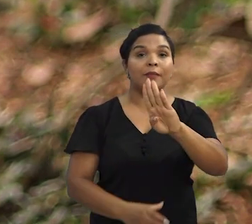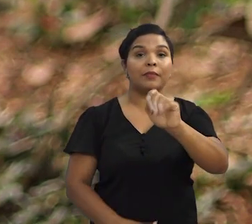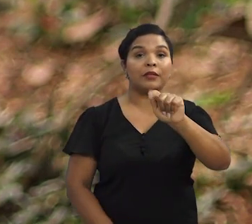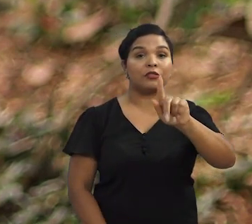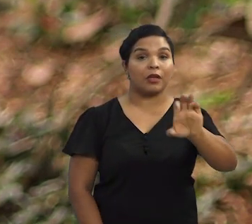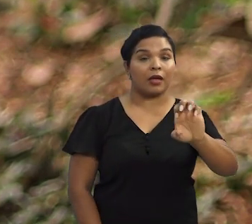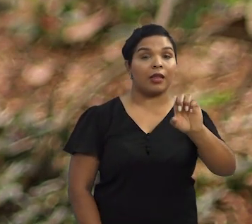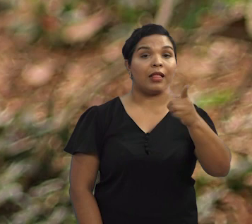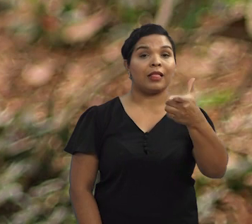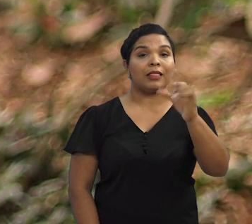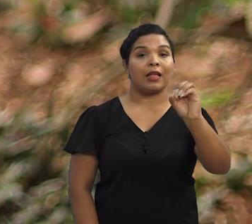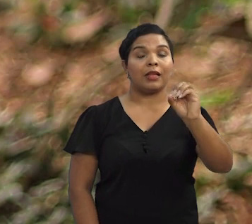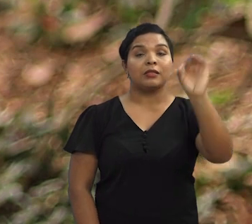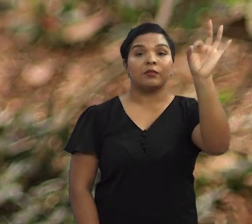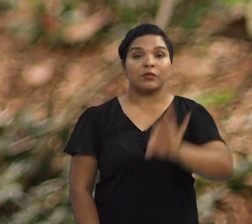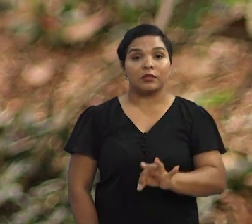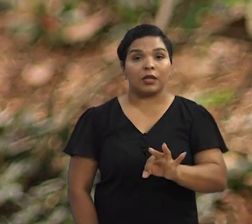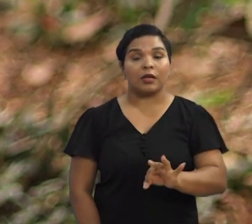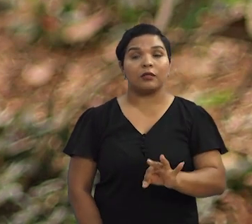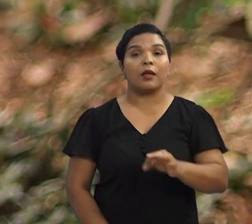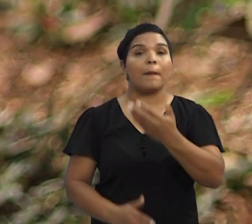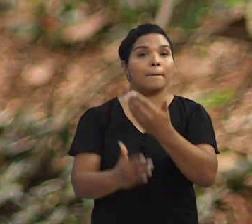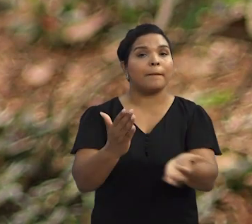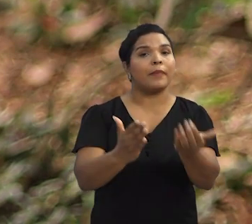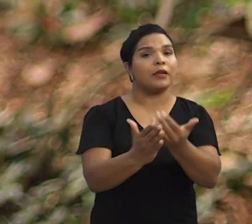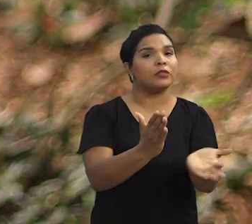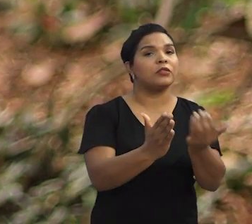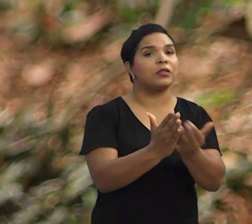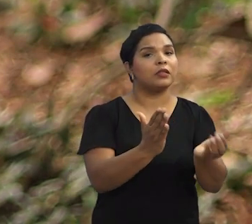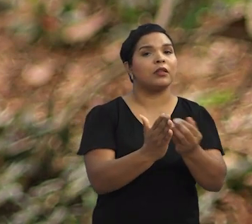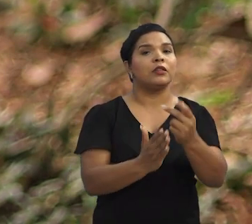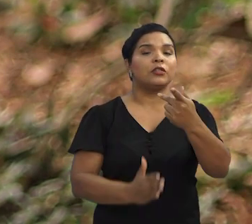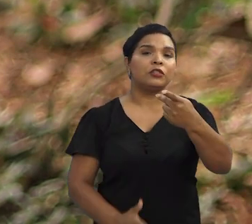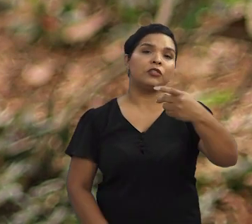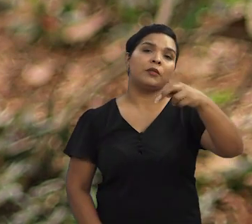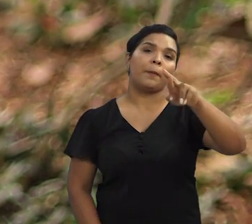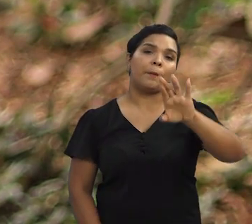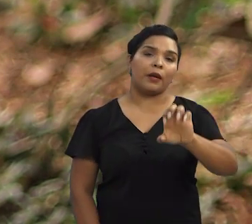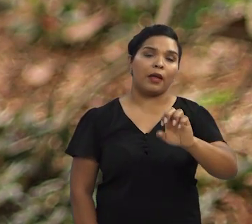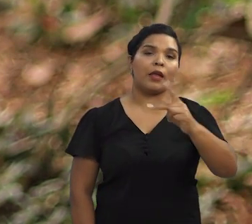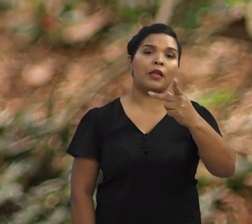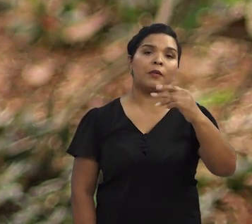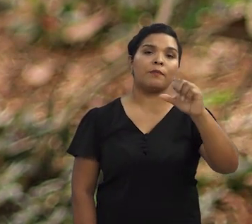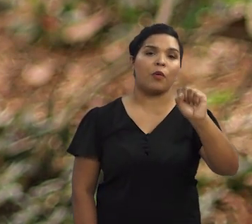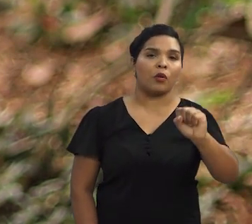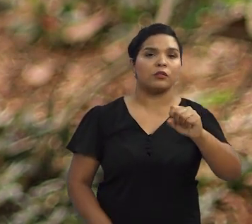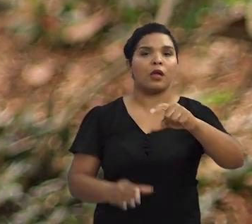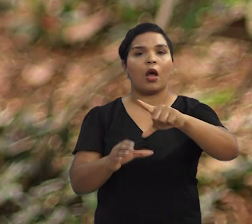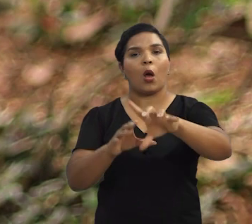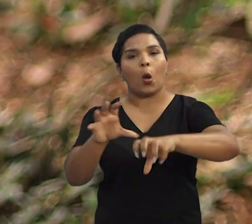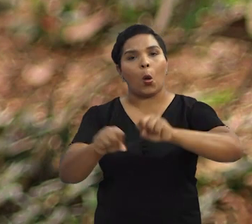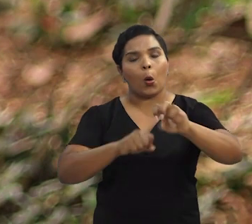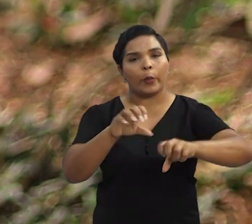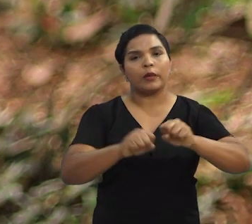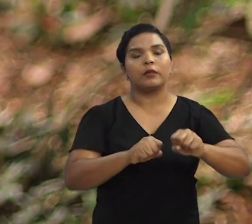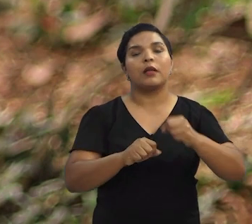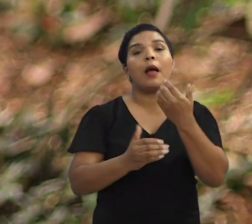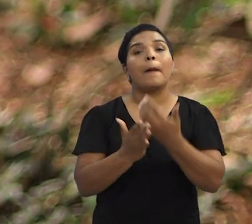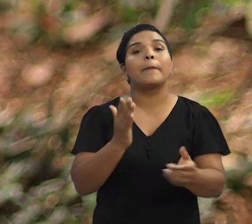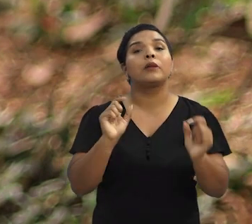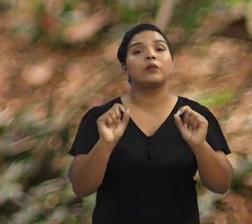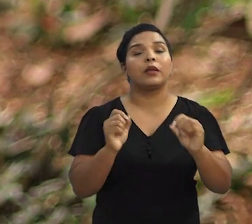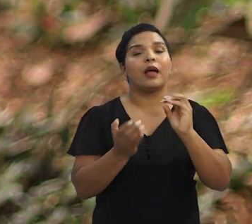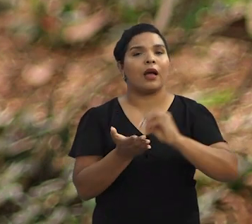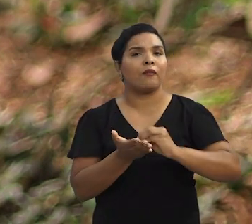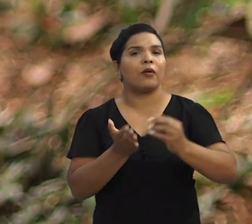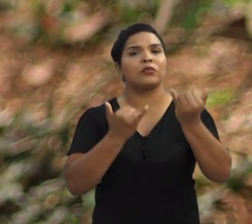IBGE, cerca de 10% de toda a produção nacional é perdida nas fases de pré e pós-colheita. Entre as principais causas para